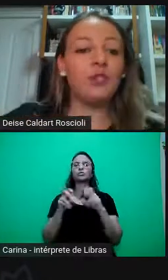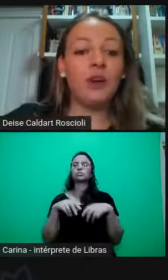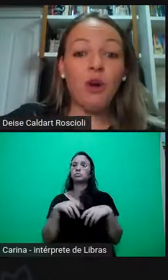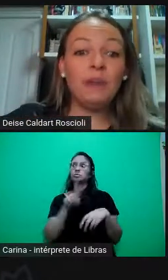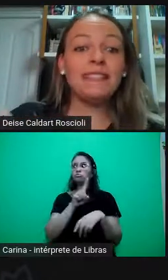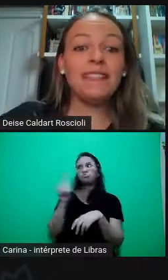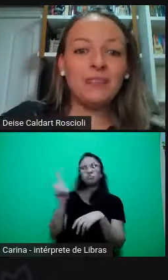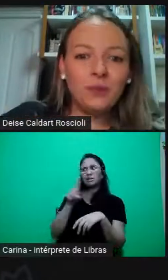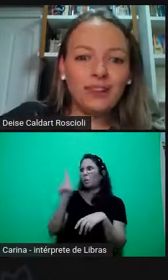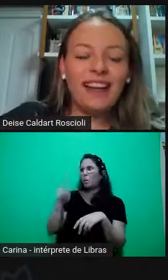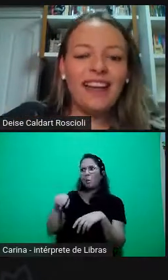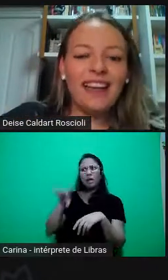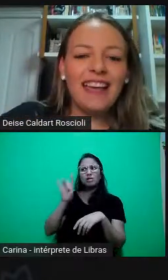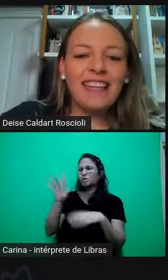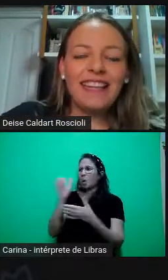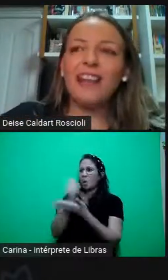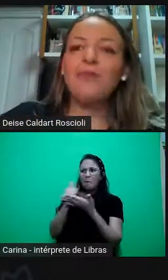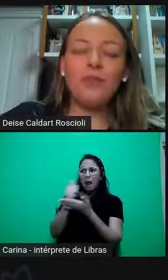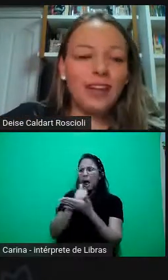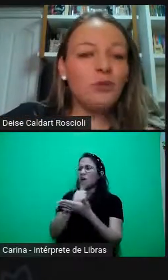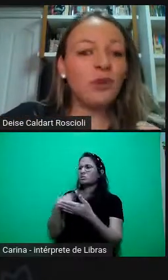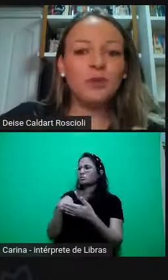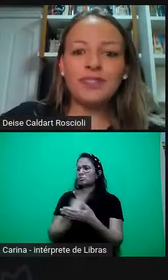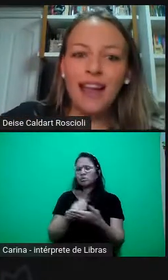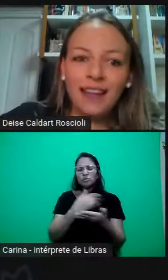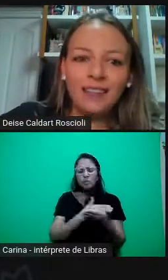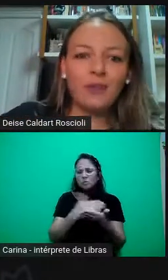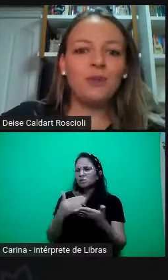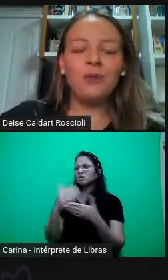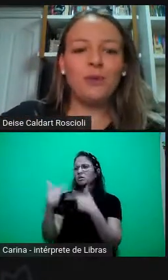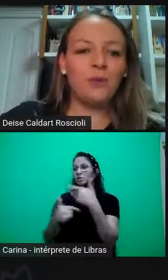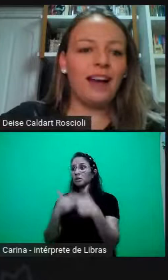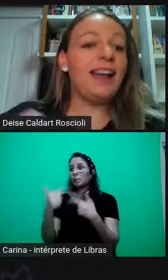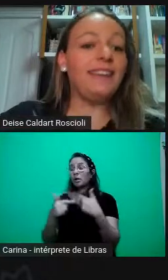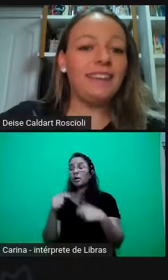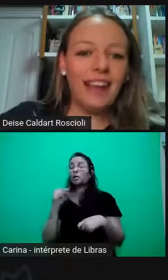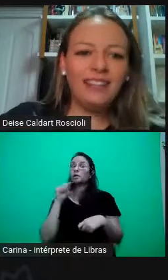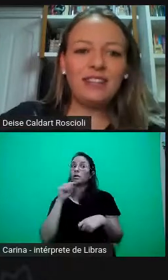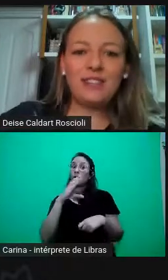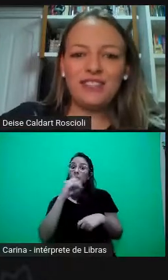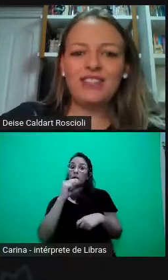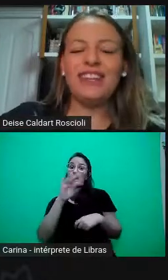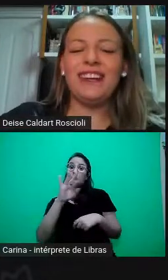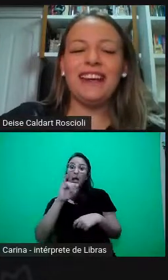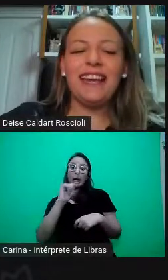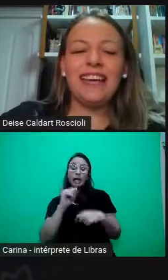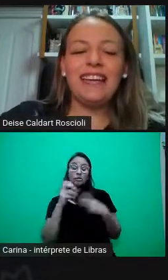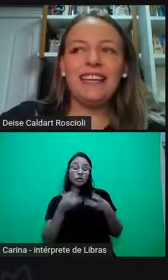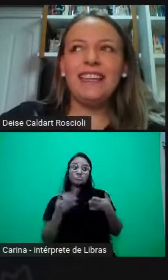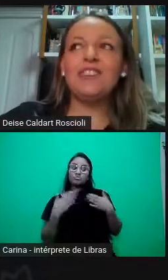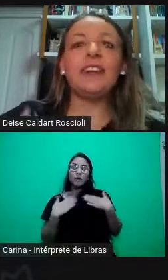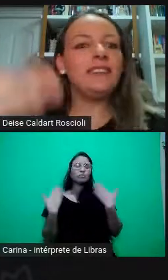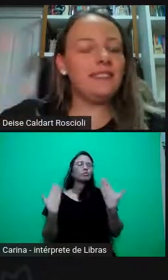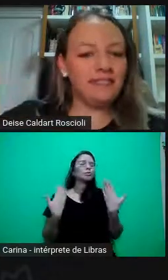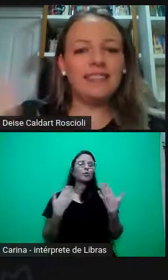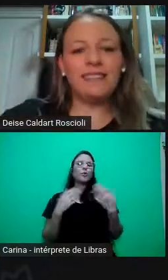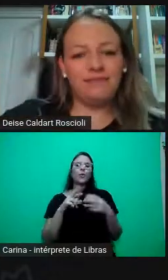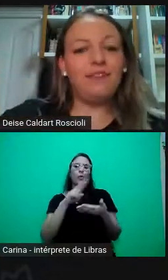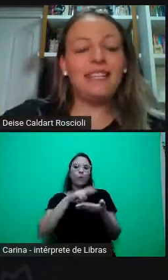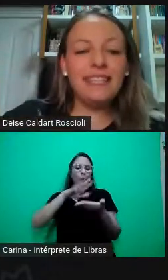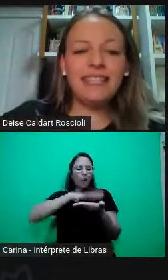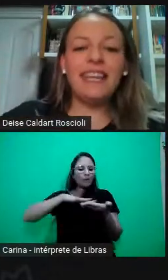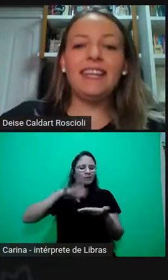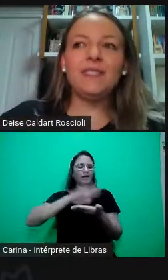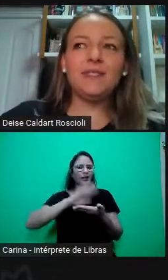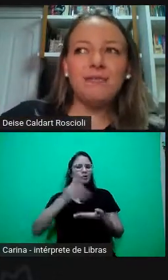básico, a está começando lá. E ela foi, ela ficou assustada com a realidade que a gente tinha, e já nas